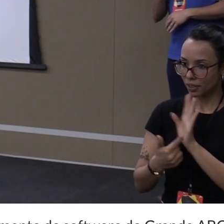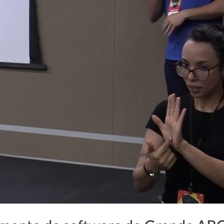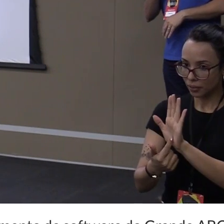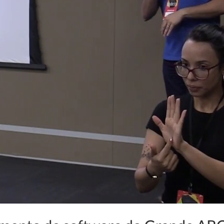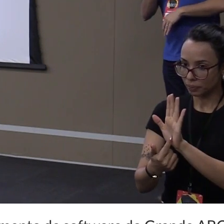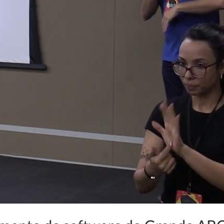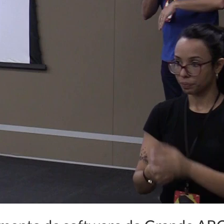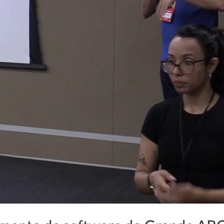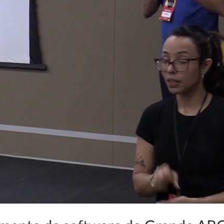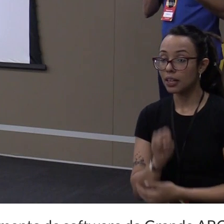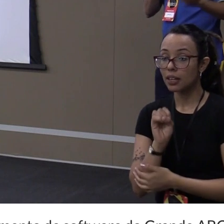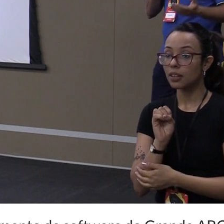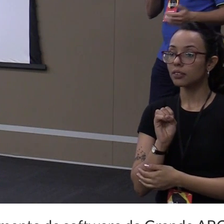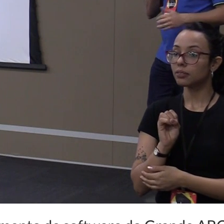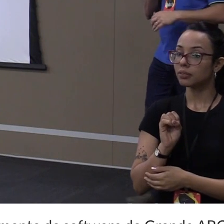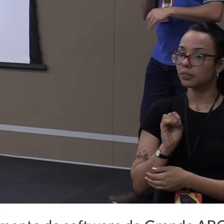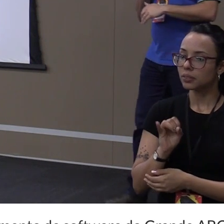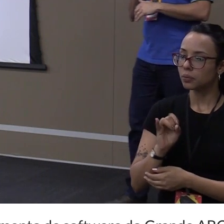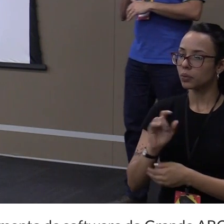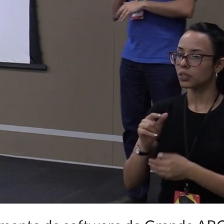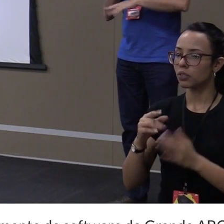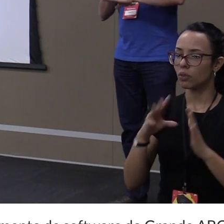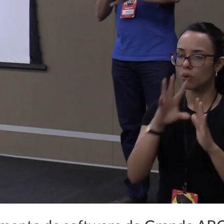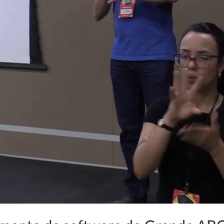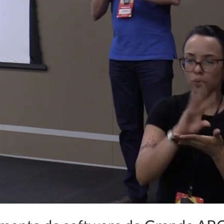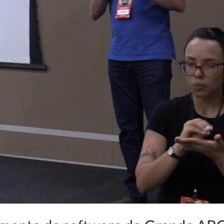for importar ele em algum sistema,